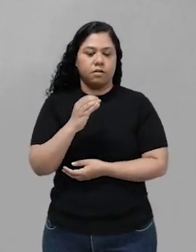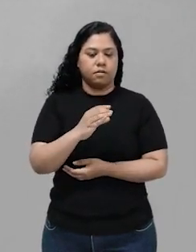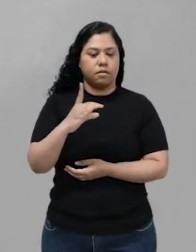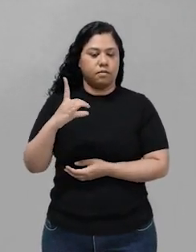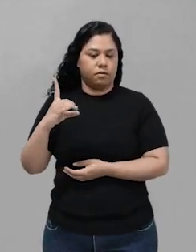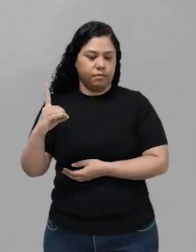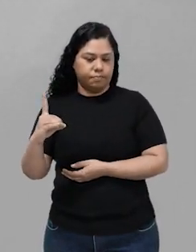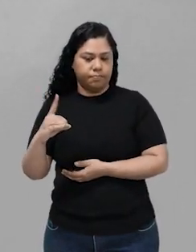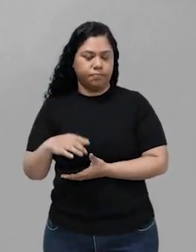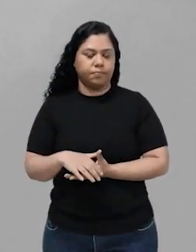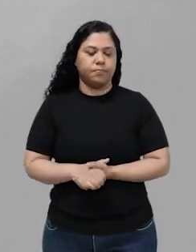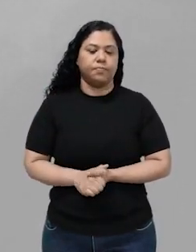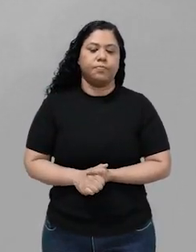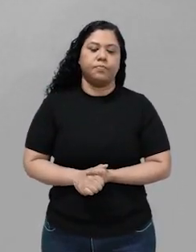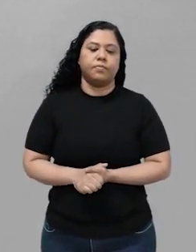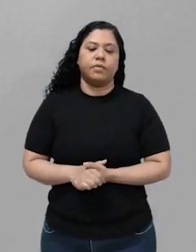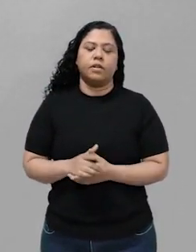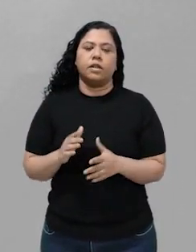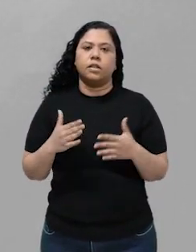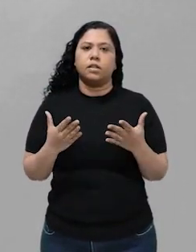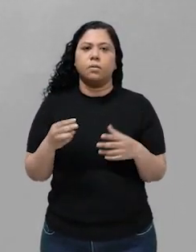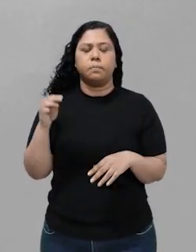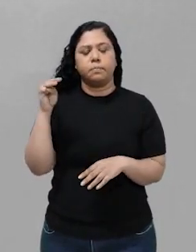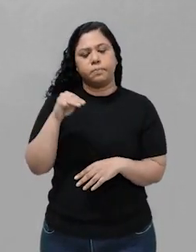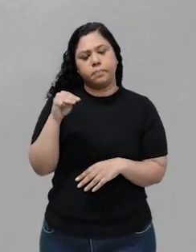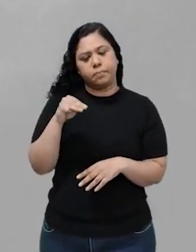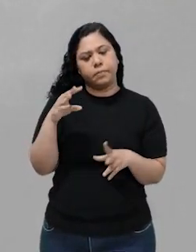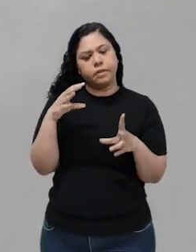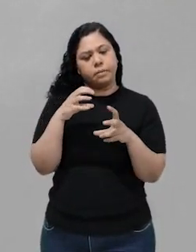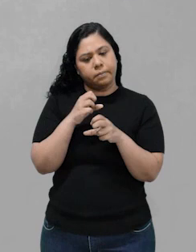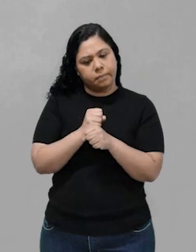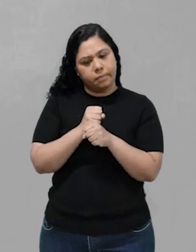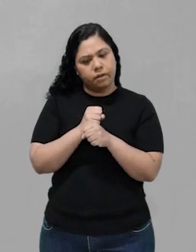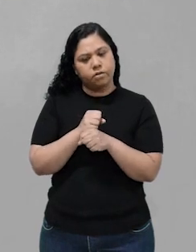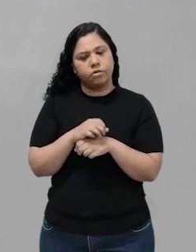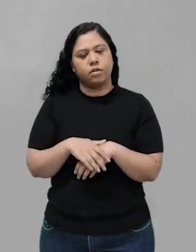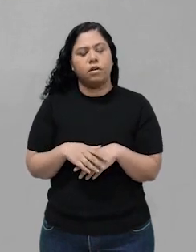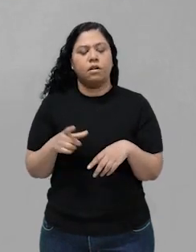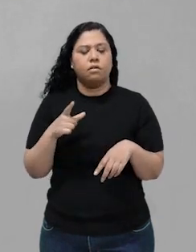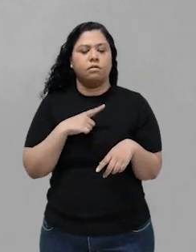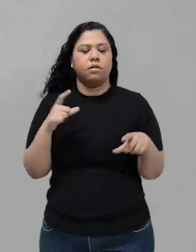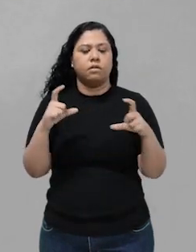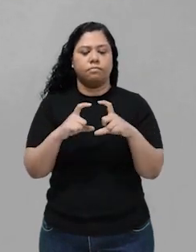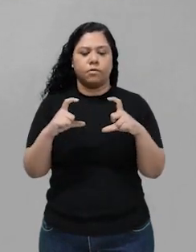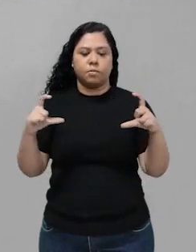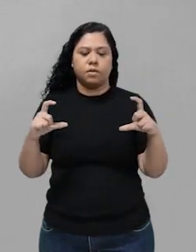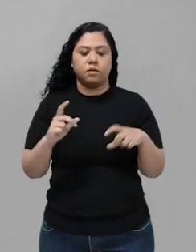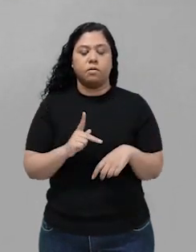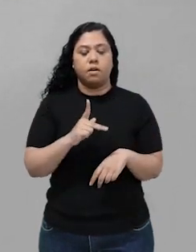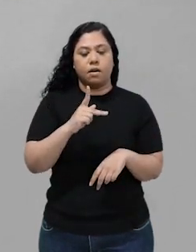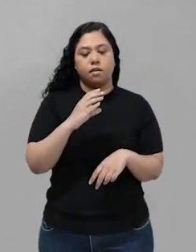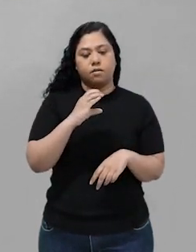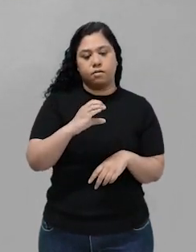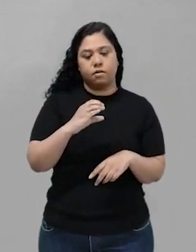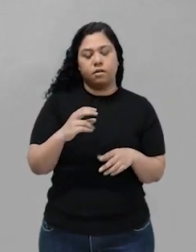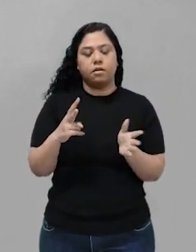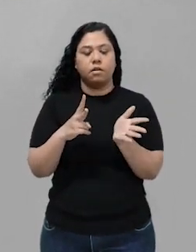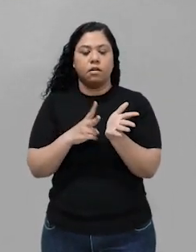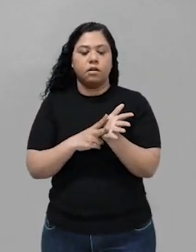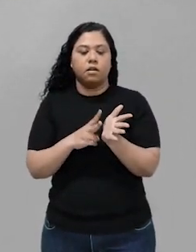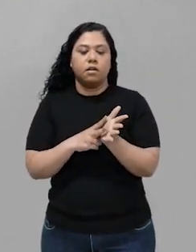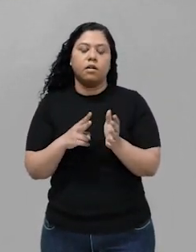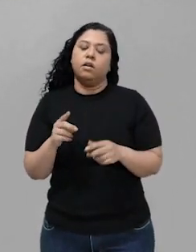e D. Trabalhando matematicamente, eu vou chegar à expressão de KC, que é a